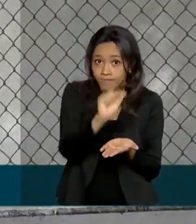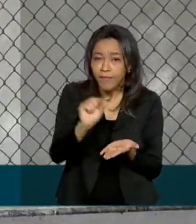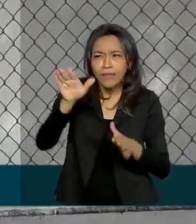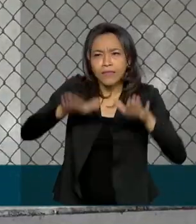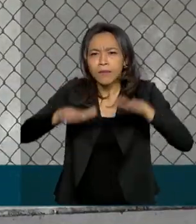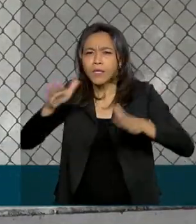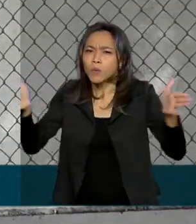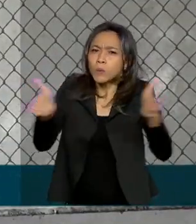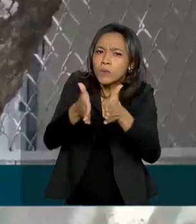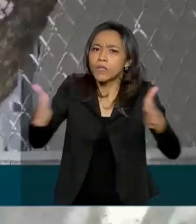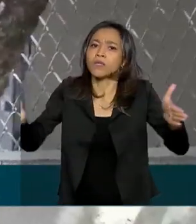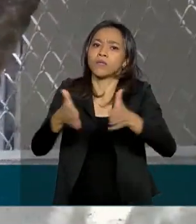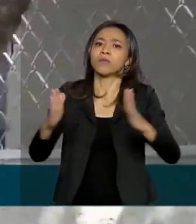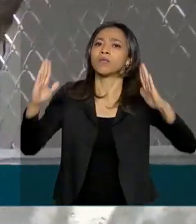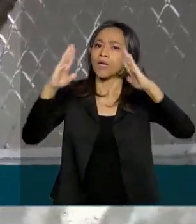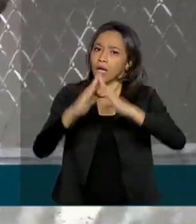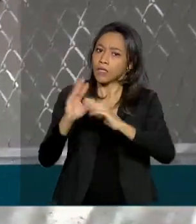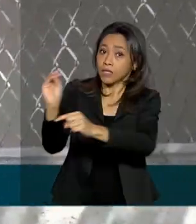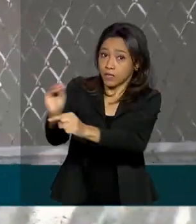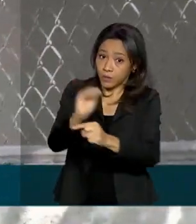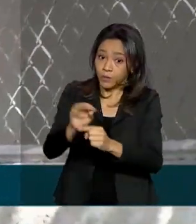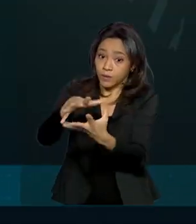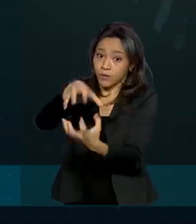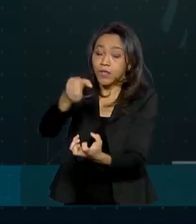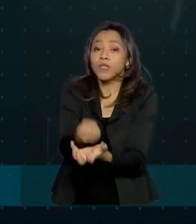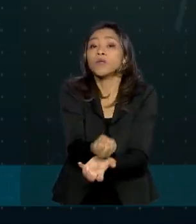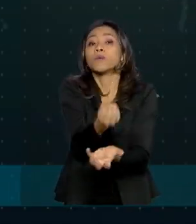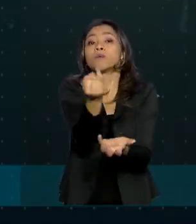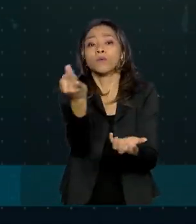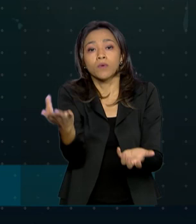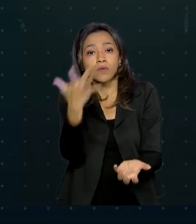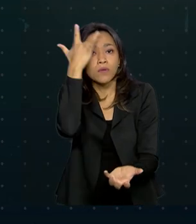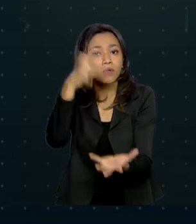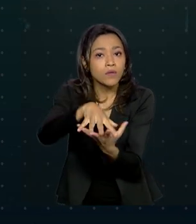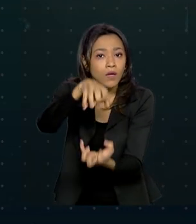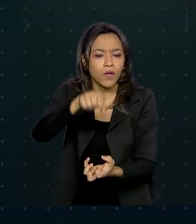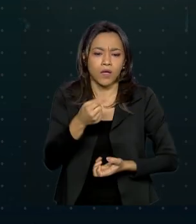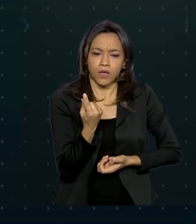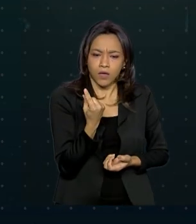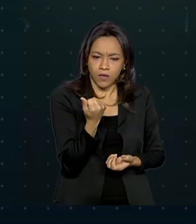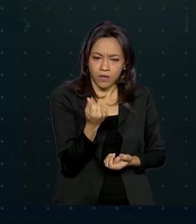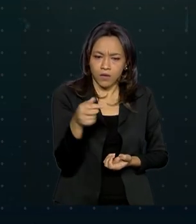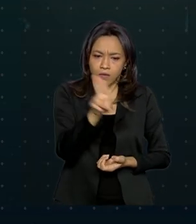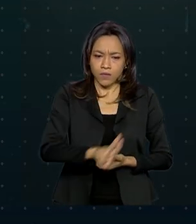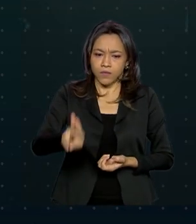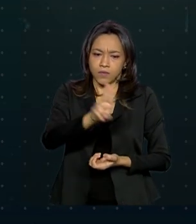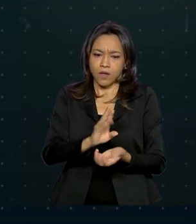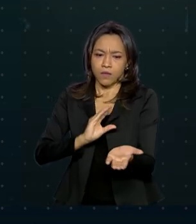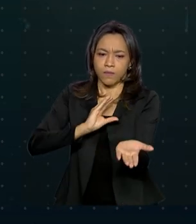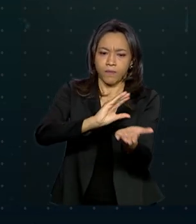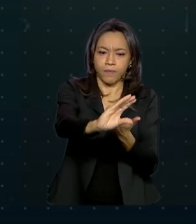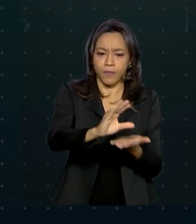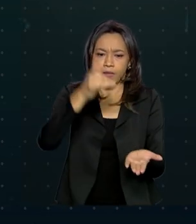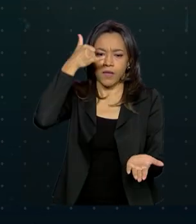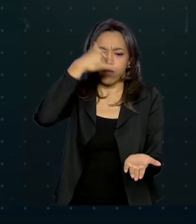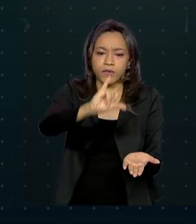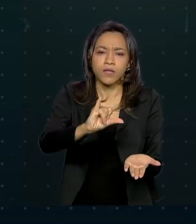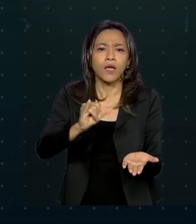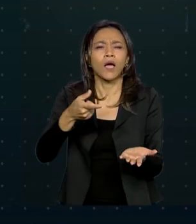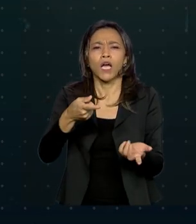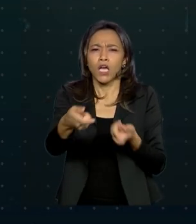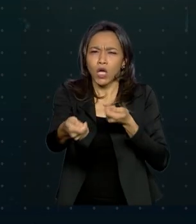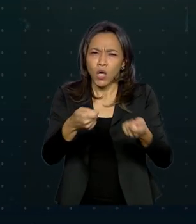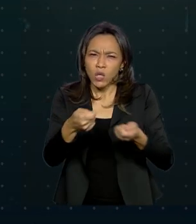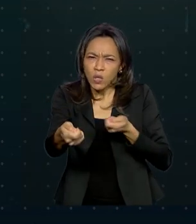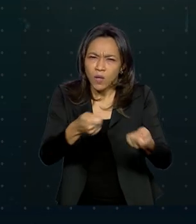instituição e a quantidade de idosos atendidos. A verba deve ser usada em ações para prevenir e controlar infecções